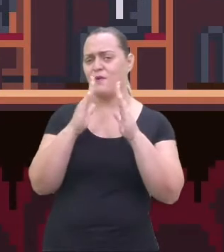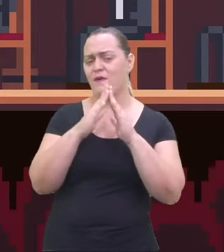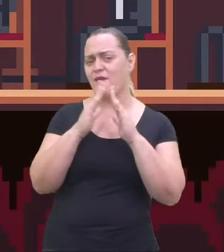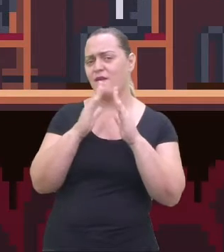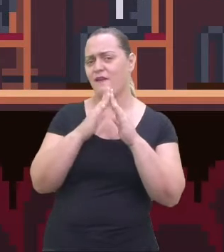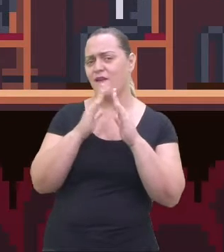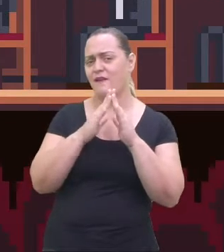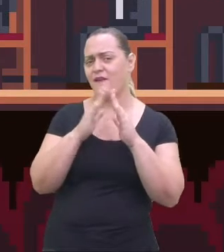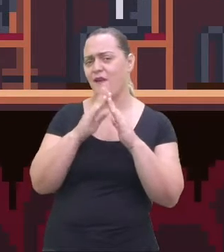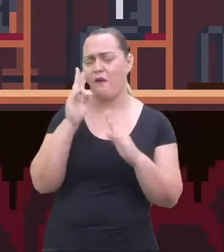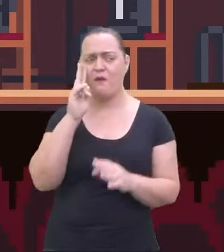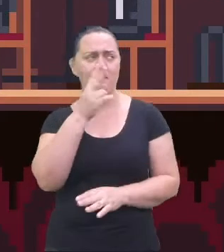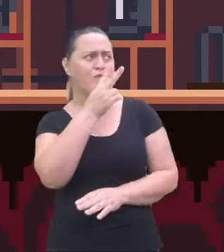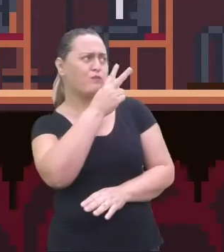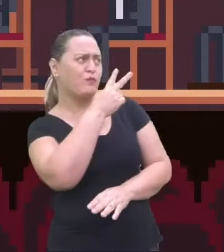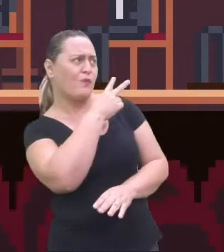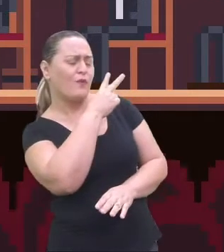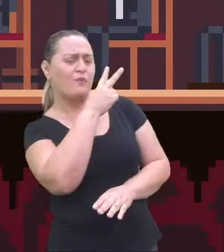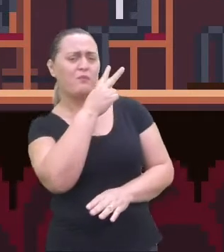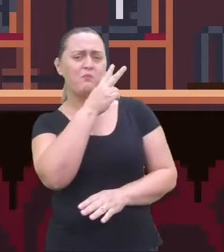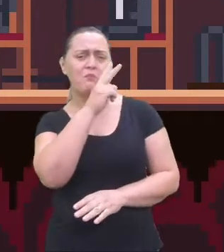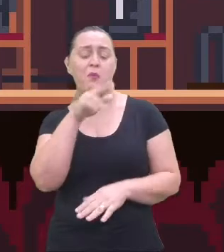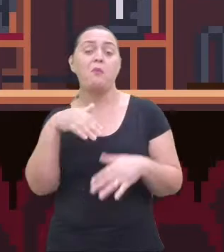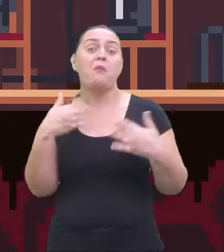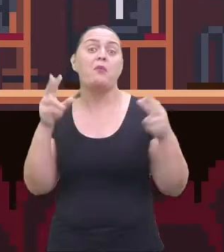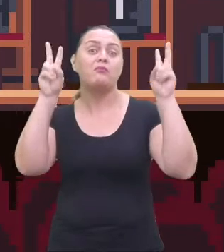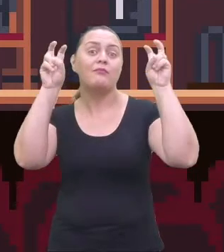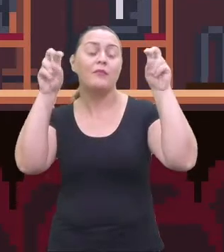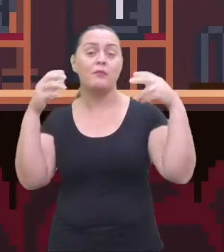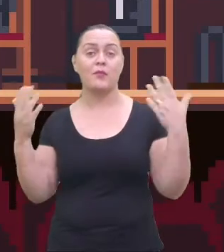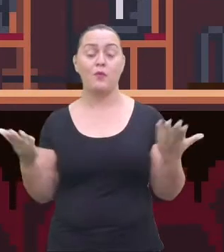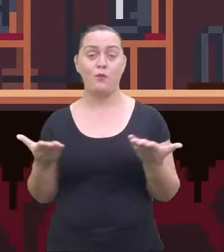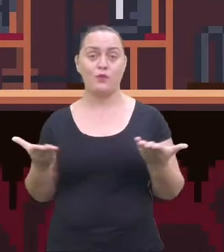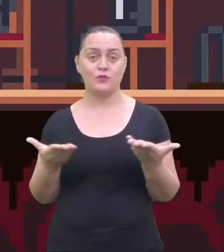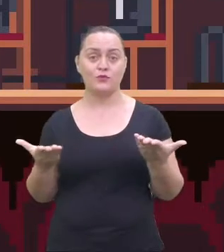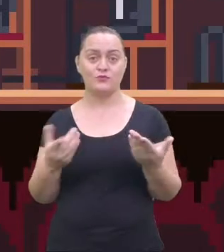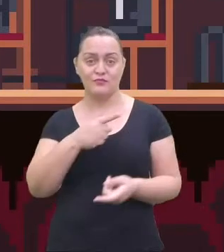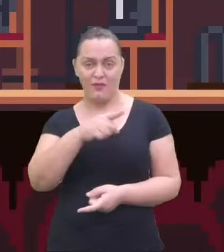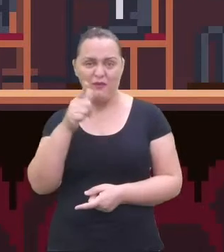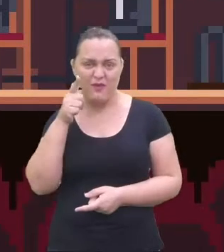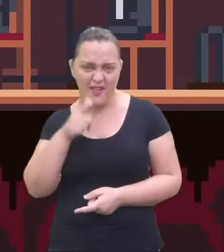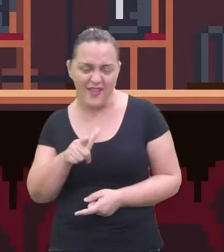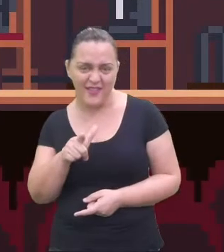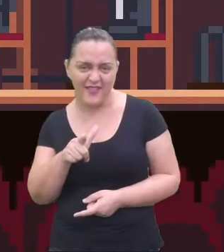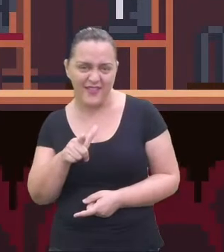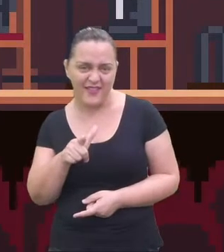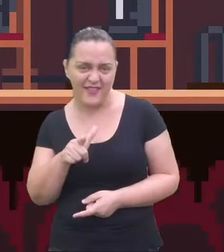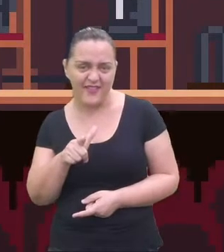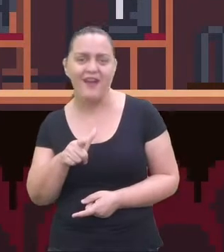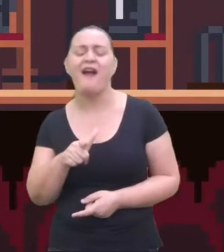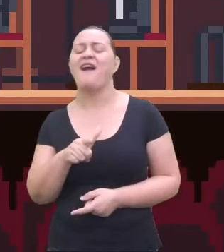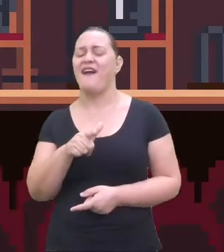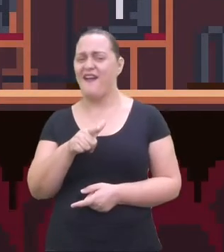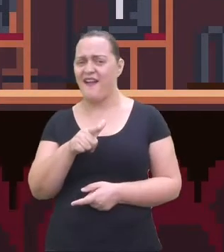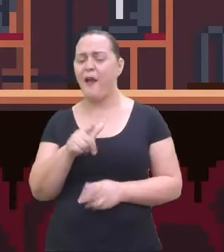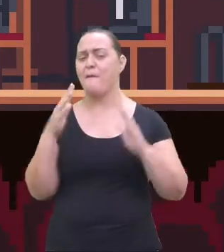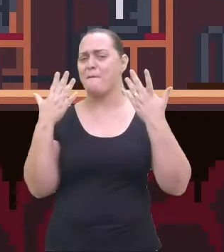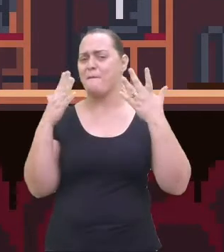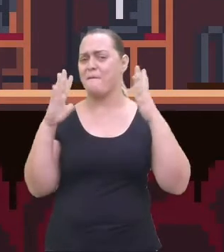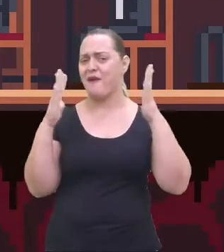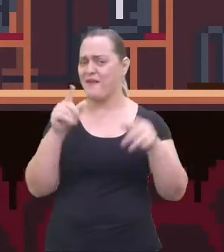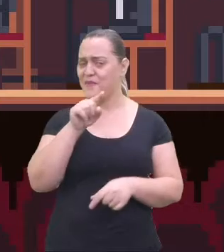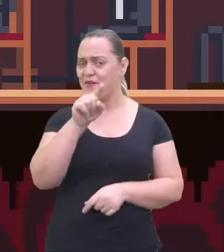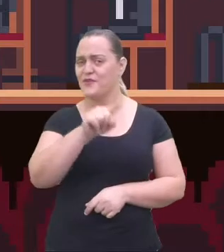tentam descobrir qual o tema da nossa aula de hoje. Alguém consegue descobrir? Parabéns para quem disse